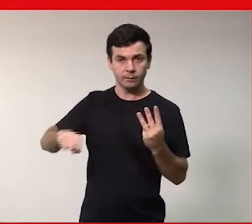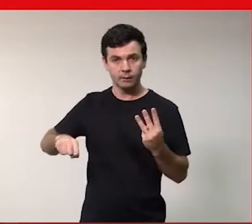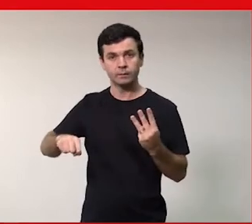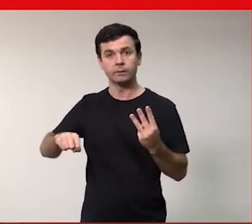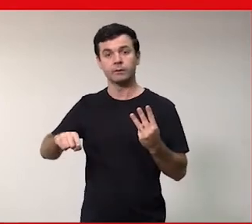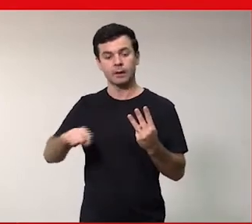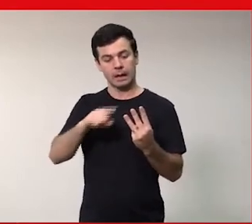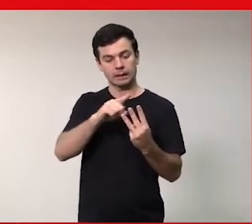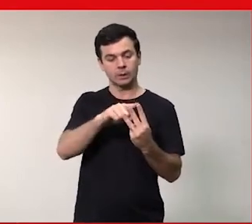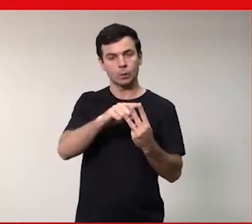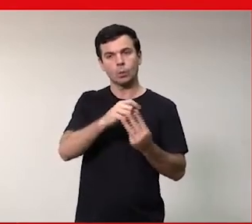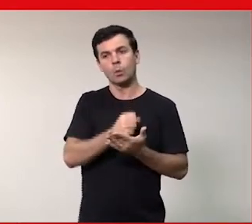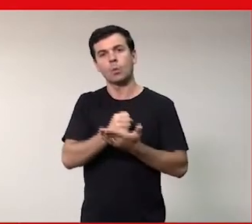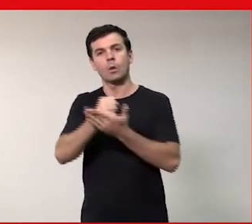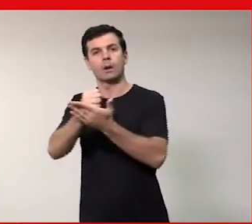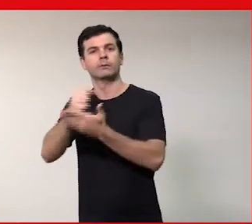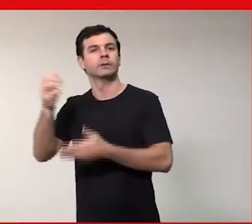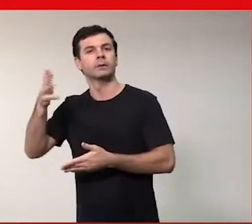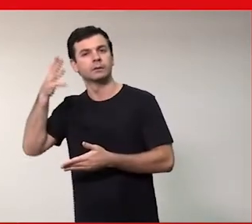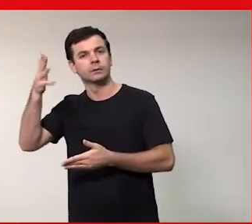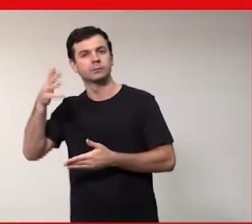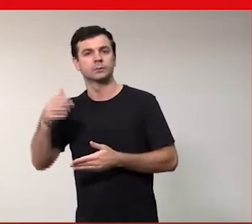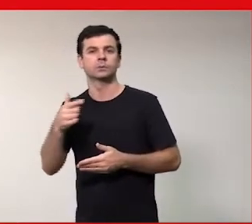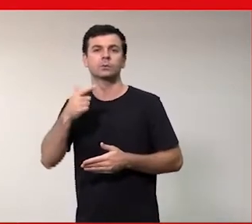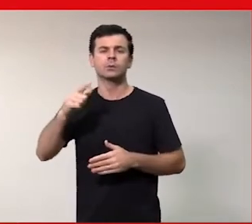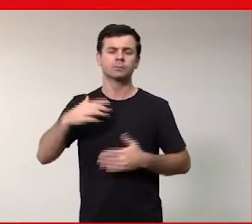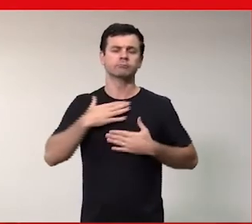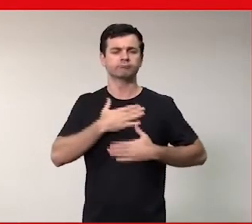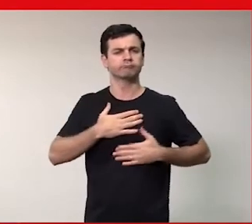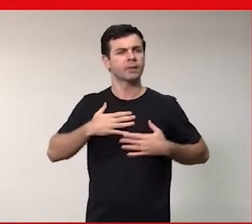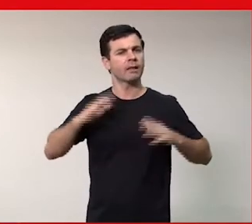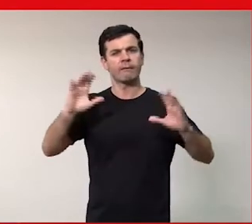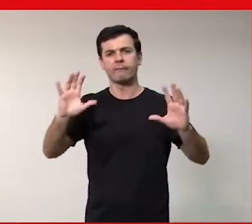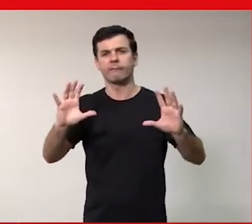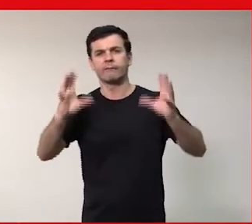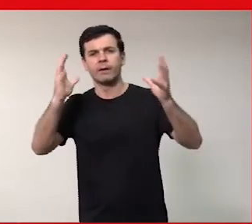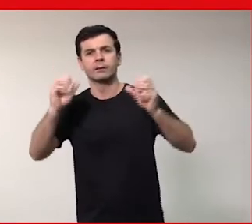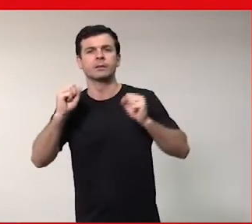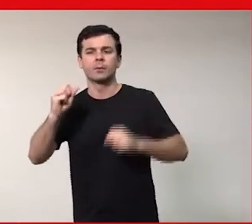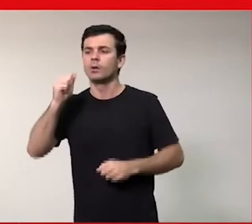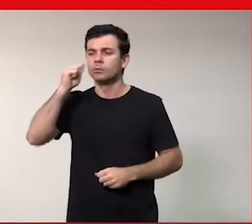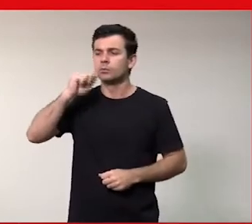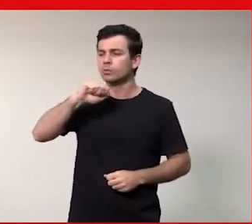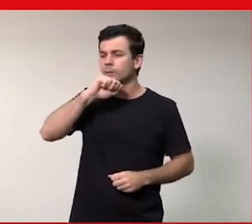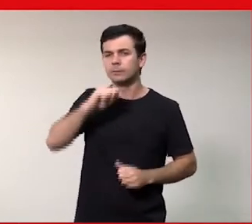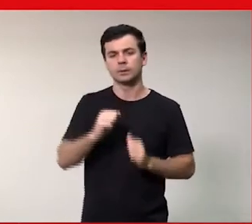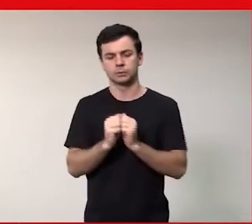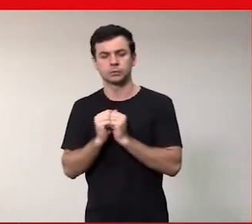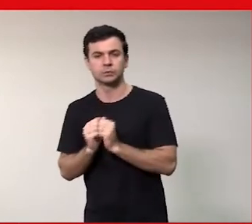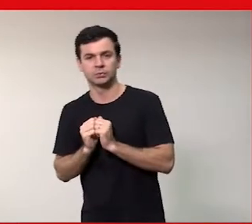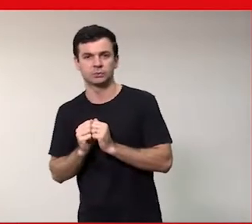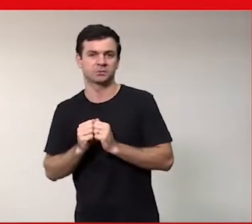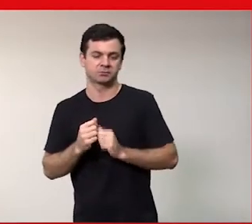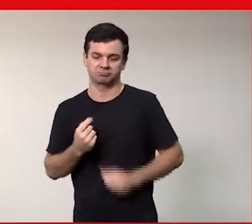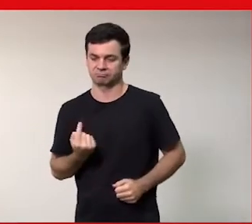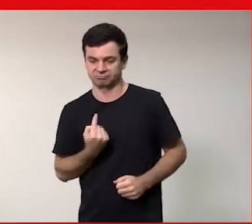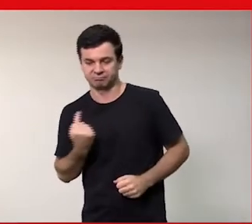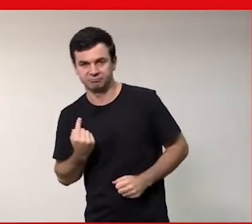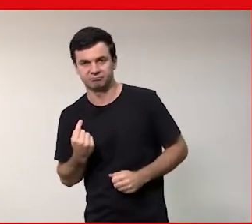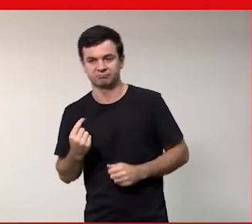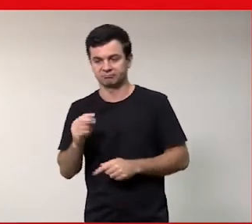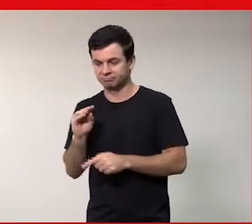um de cada vez quando eu ia nas conferências e era sempre uma festa porque eles podiam ficar com a mãe sozinha uma mãe exclusiva